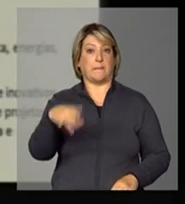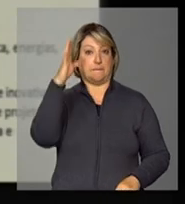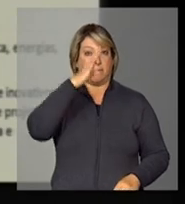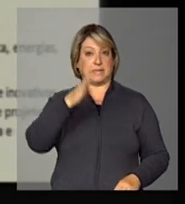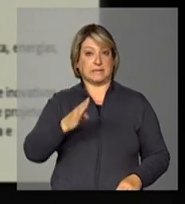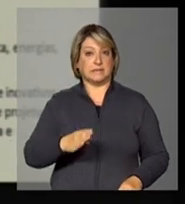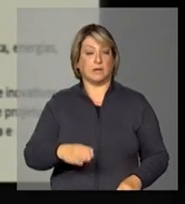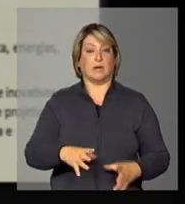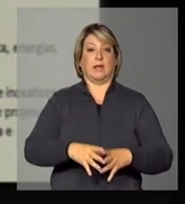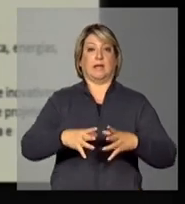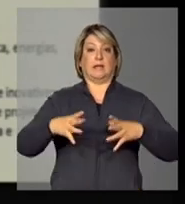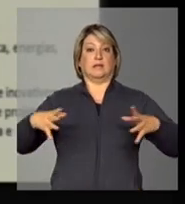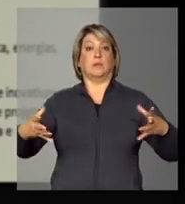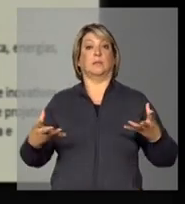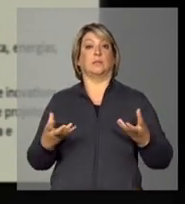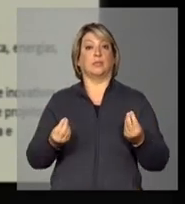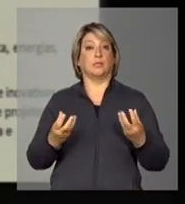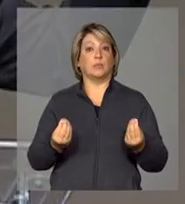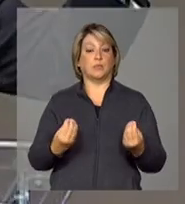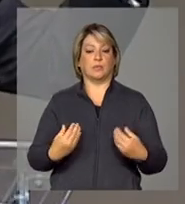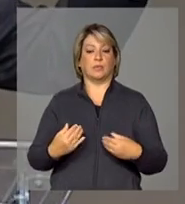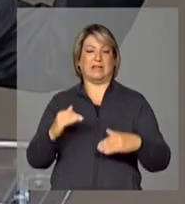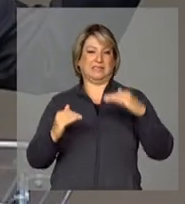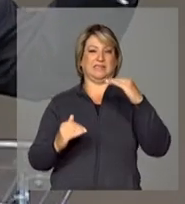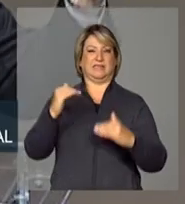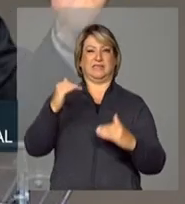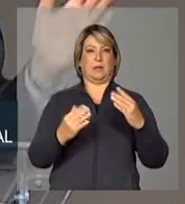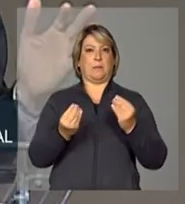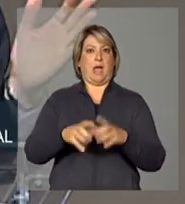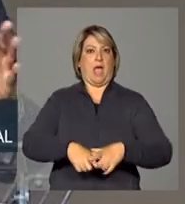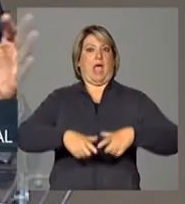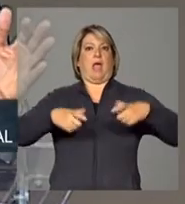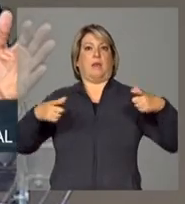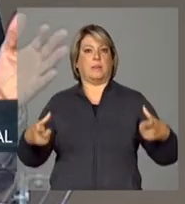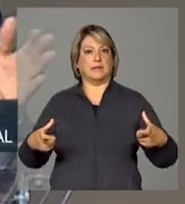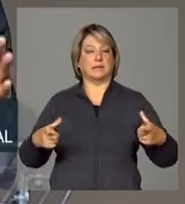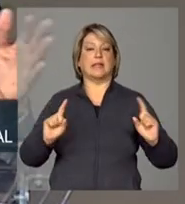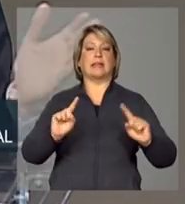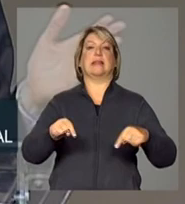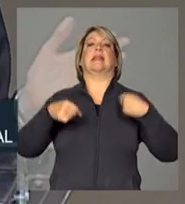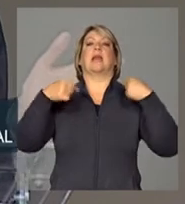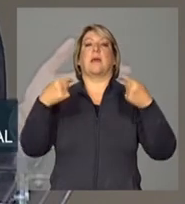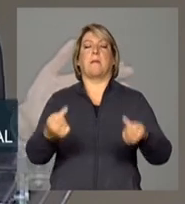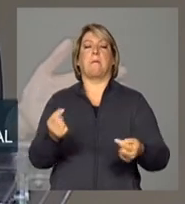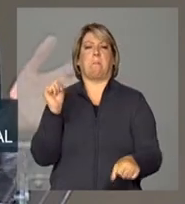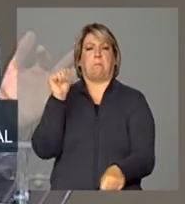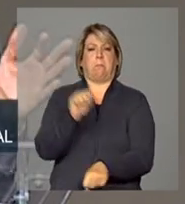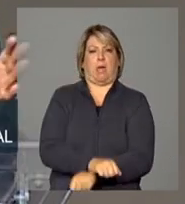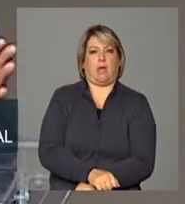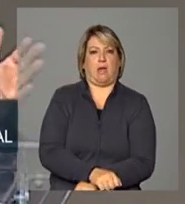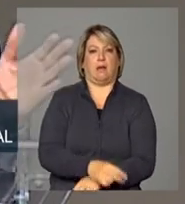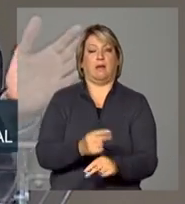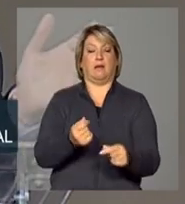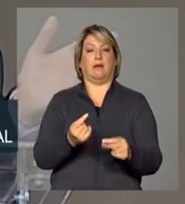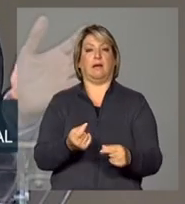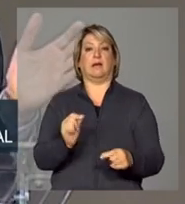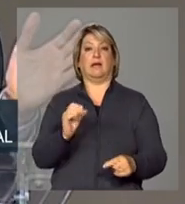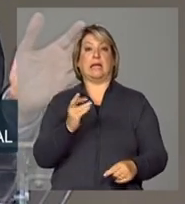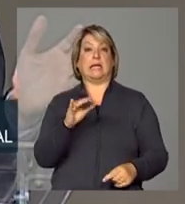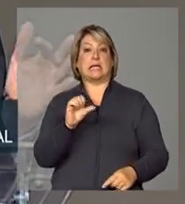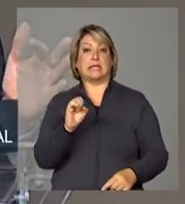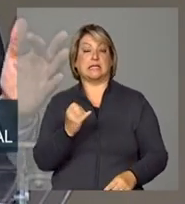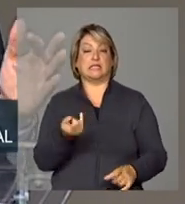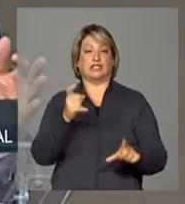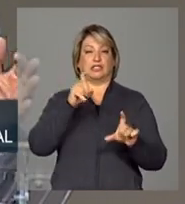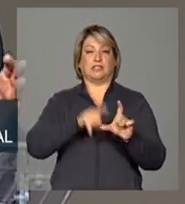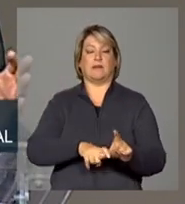muito e as desigualdades aumentaram, depois de um longo período de estagnação da crise da dívida, em anos